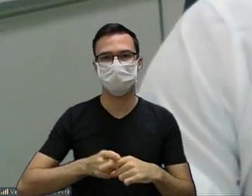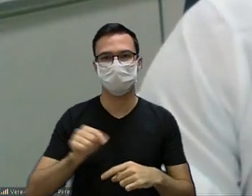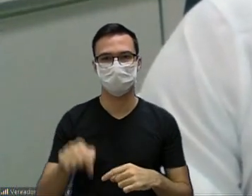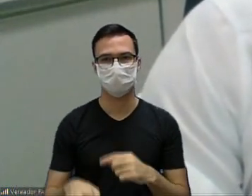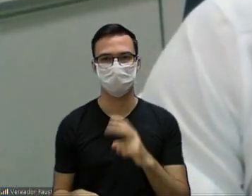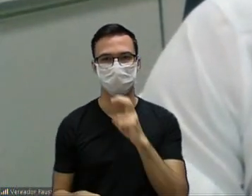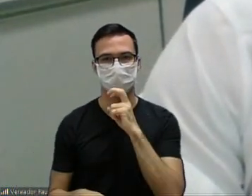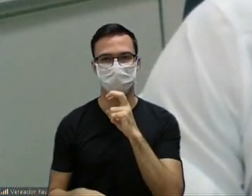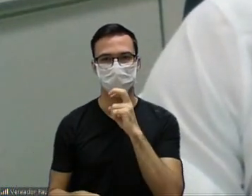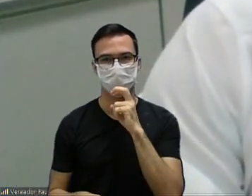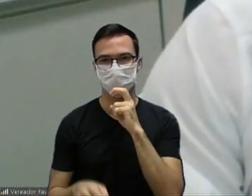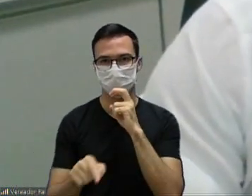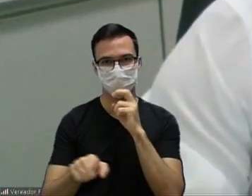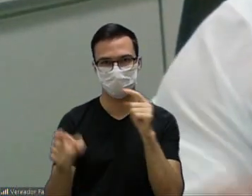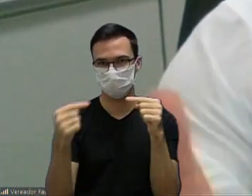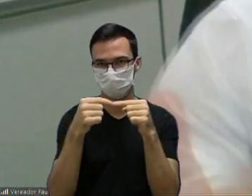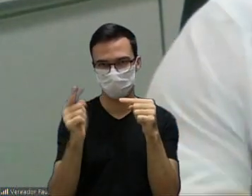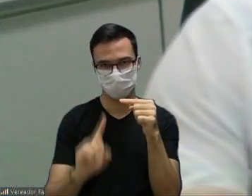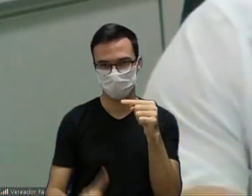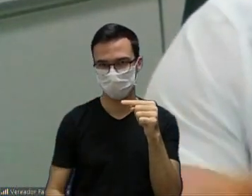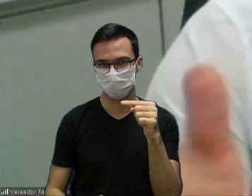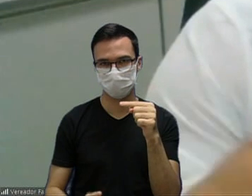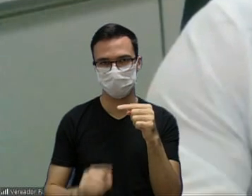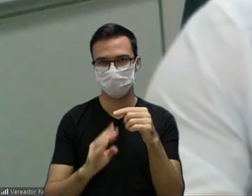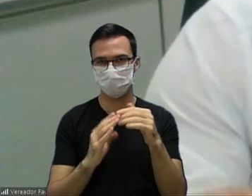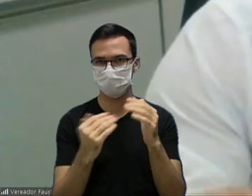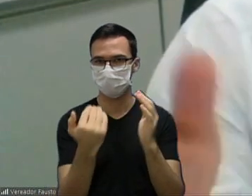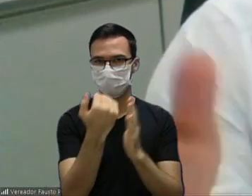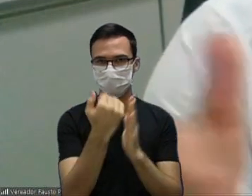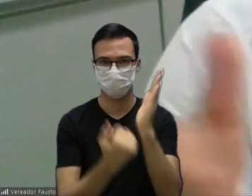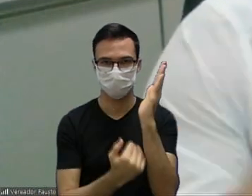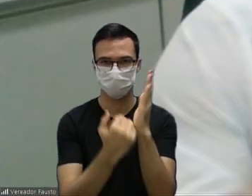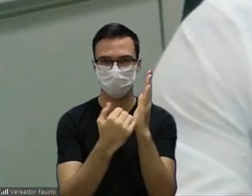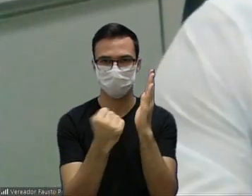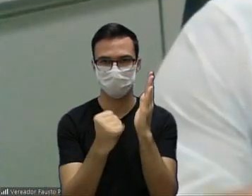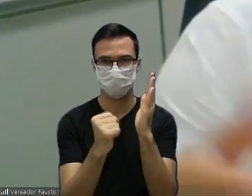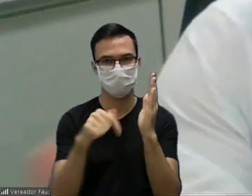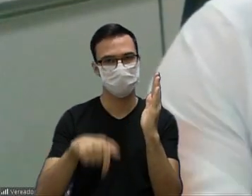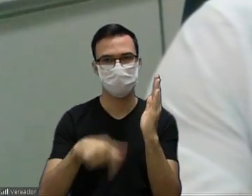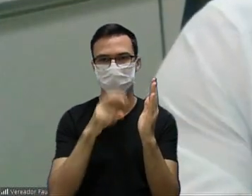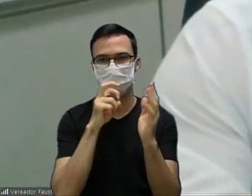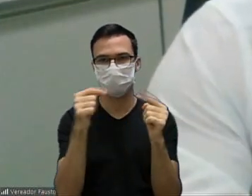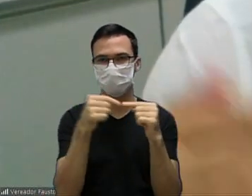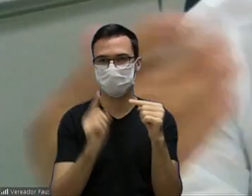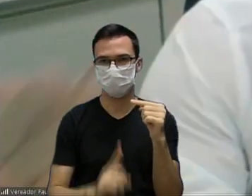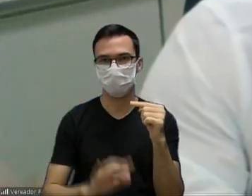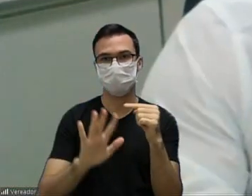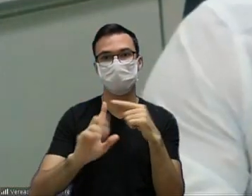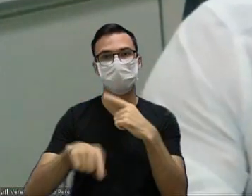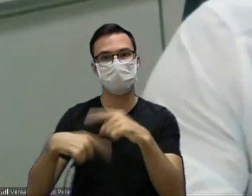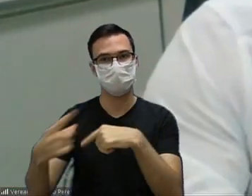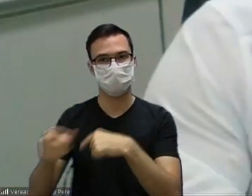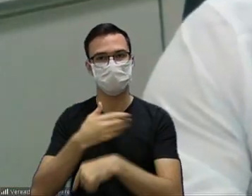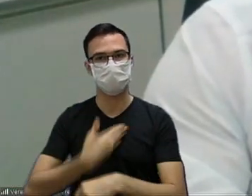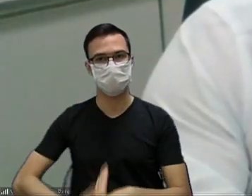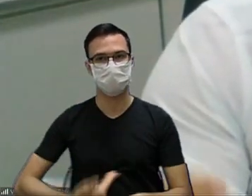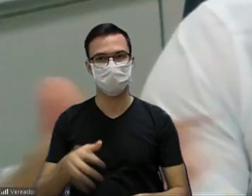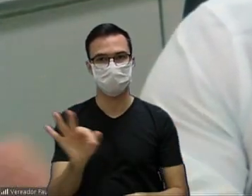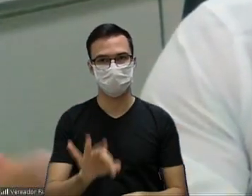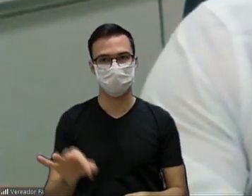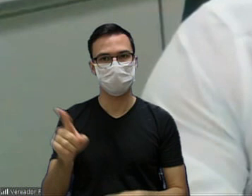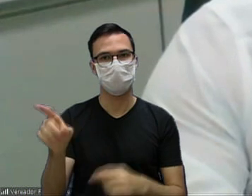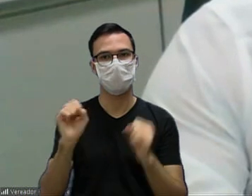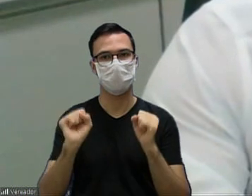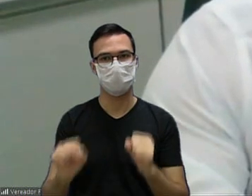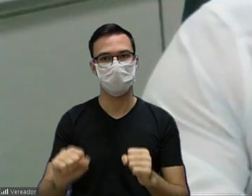uma cidade que não estava na pontuação até a 8 era antes podia contratar e Sorocaba não estava mas depois o governo federal abriu uma janela